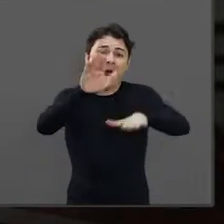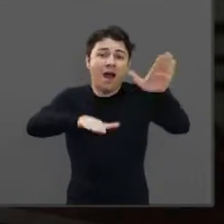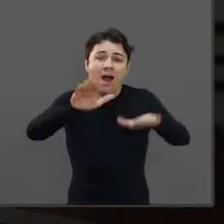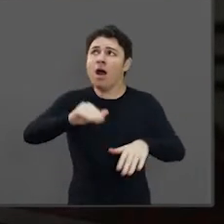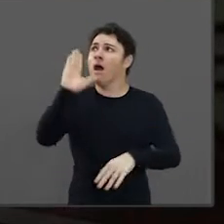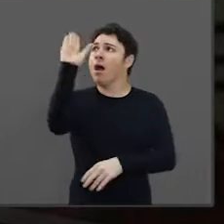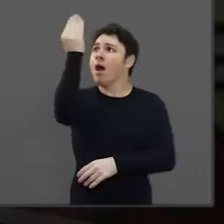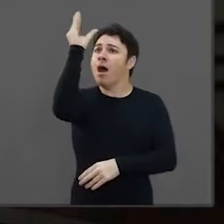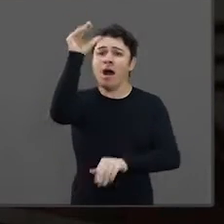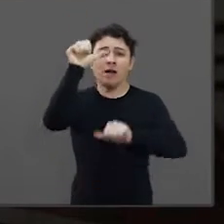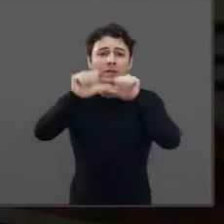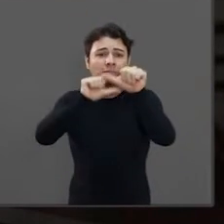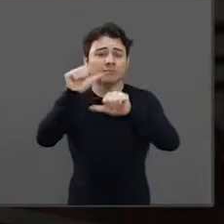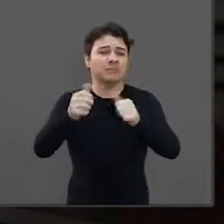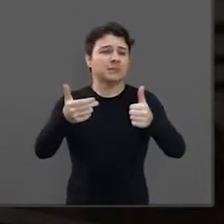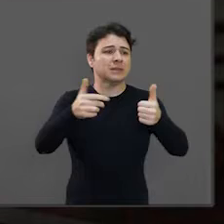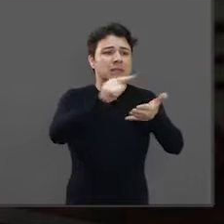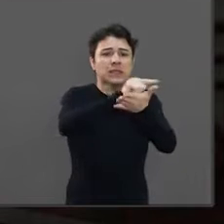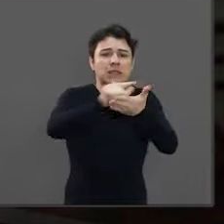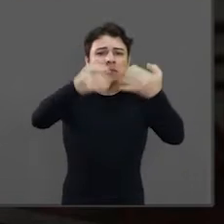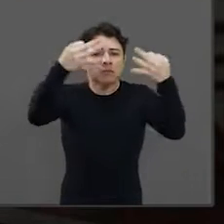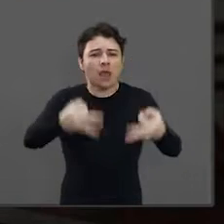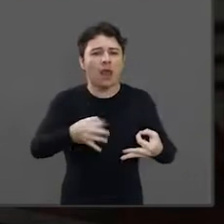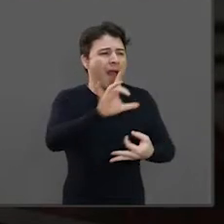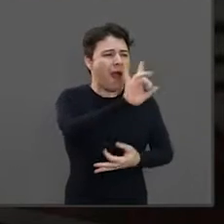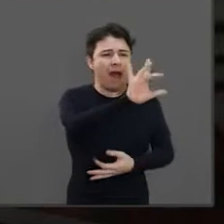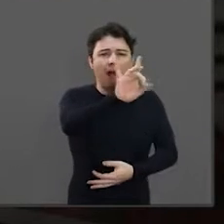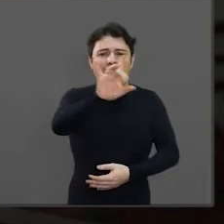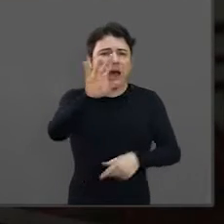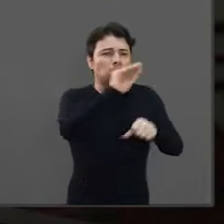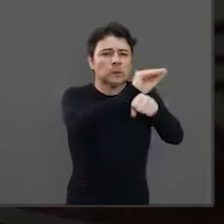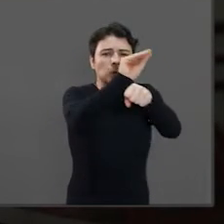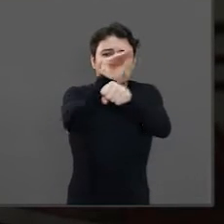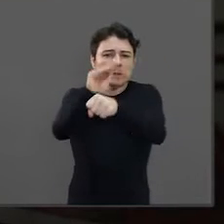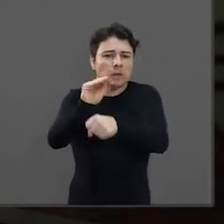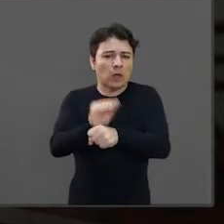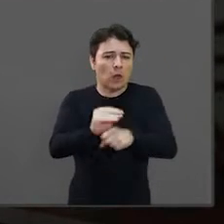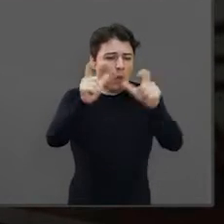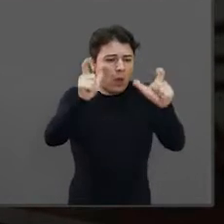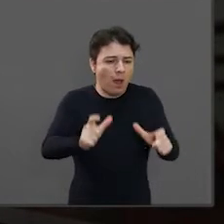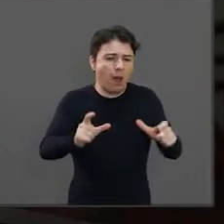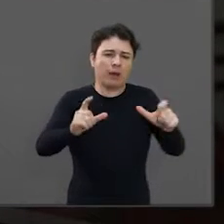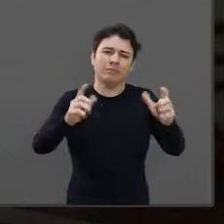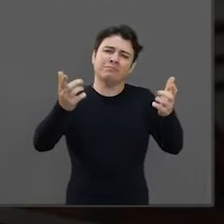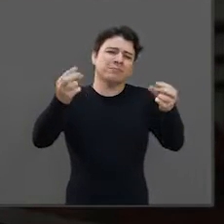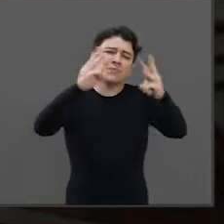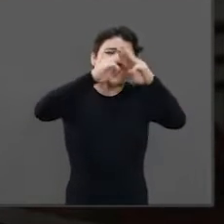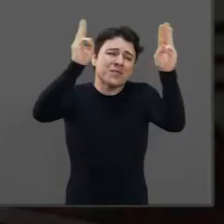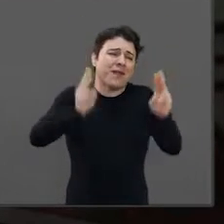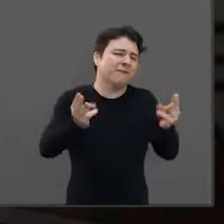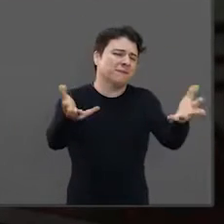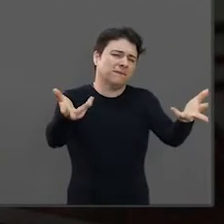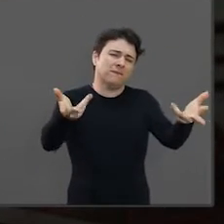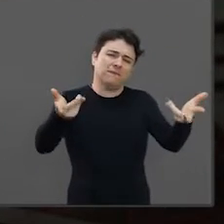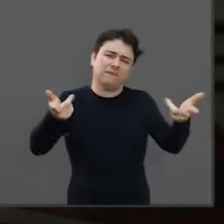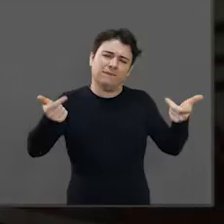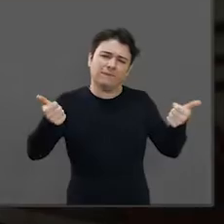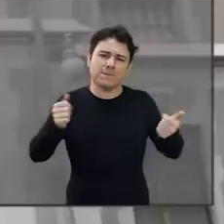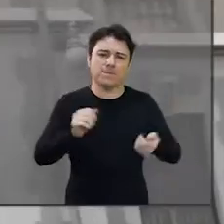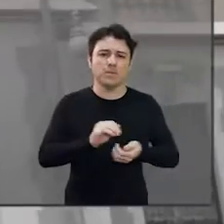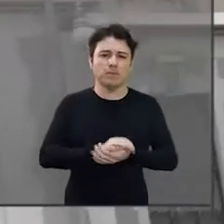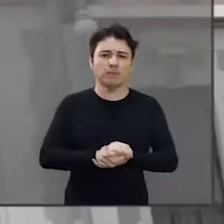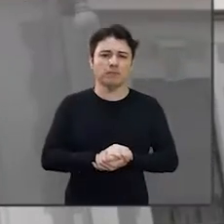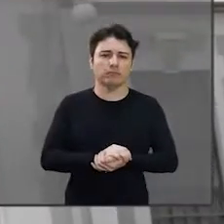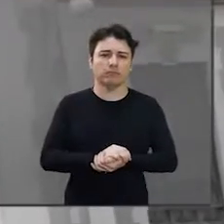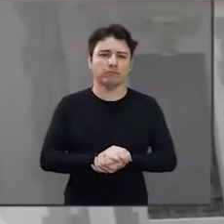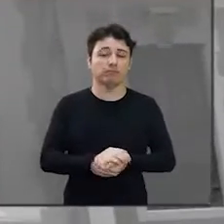trocar uma lâmpada, né? Uma limpeza mais adequada, uma conservação do prédio. Os museus nossos são muito ricos.